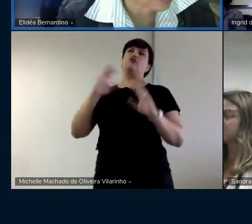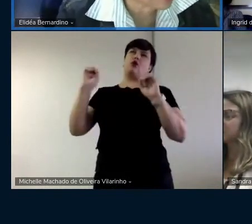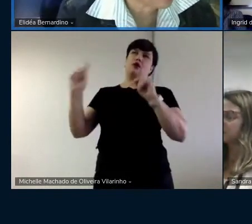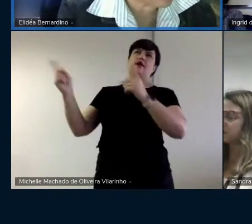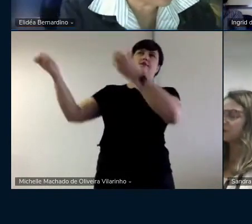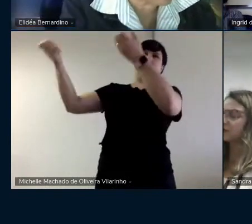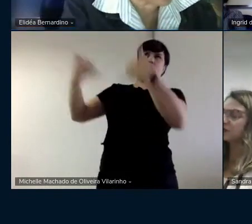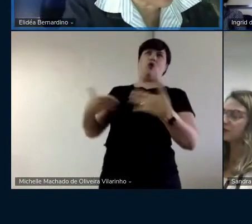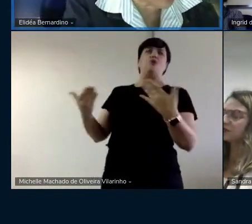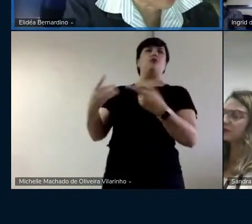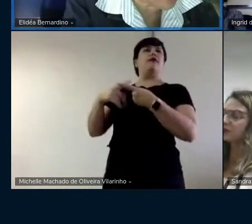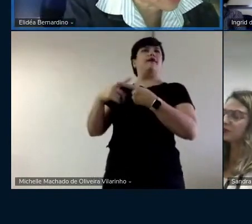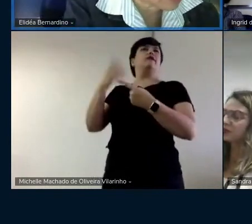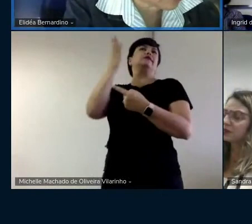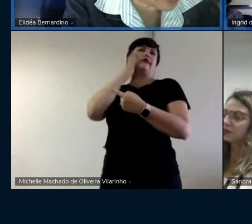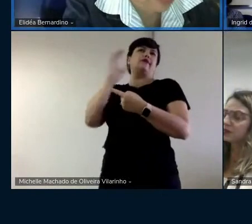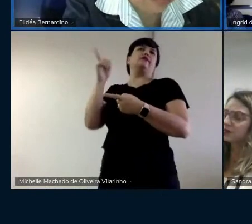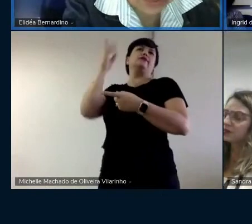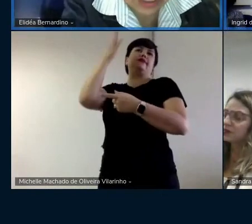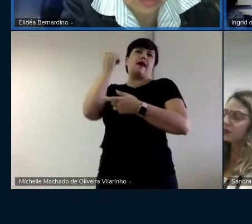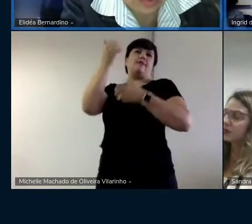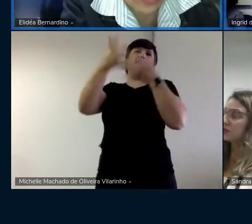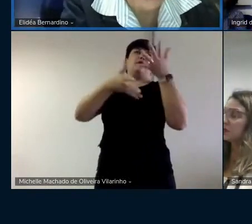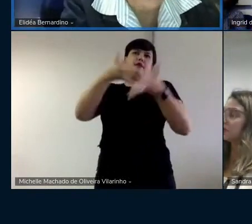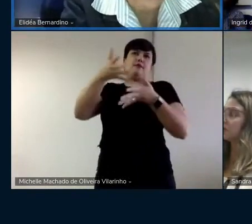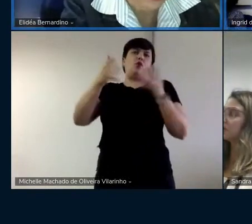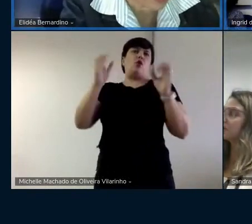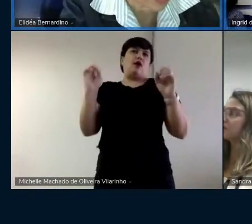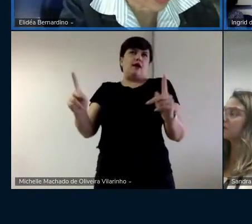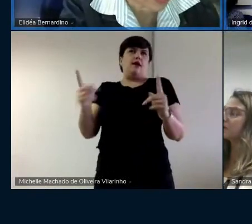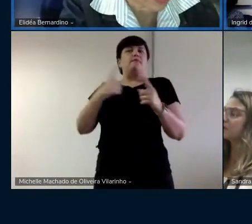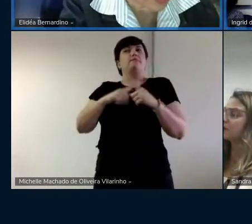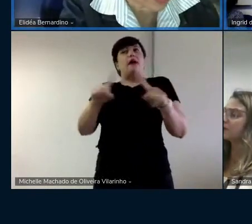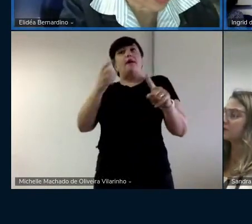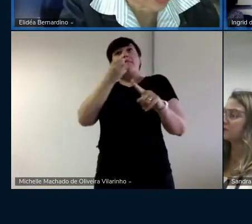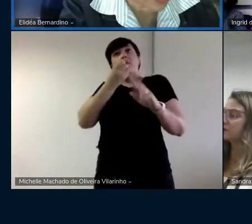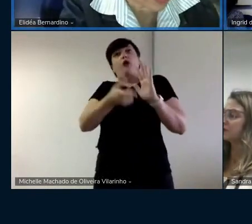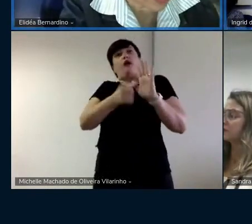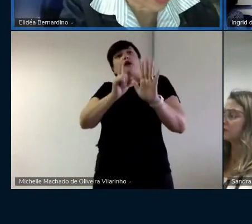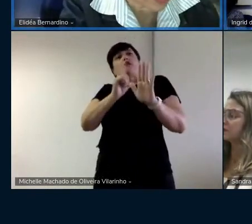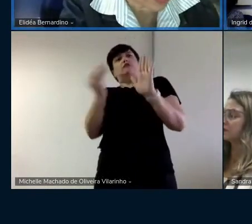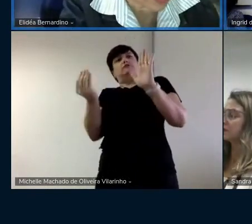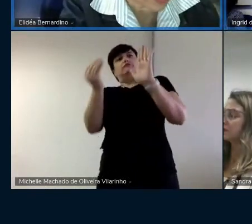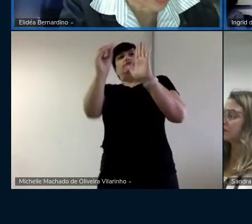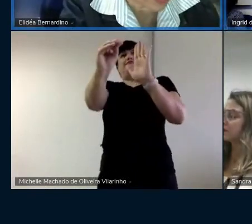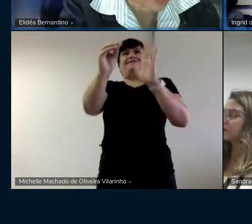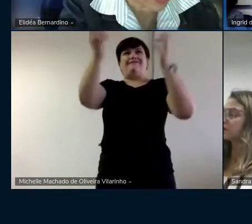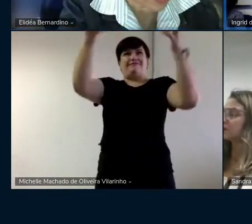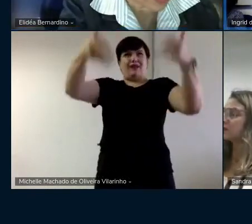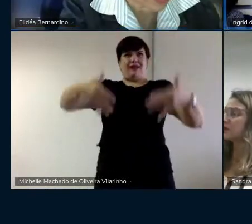é uma questão que seria bom você acertar nesse trecho aqui.